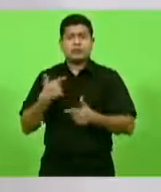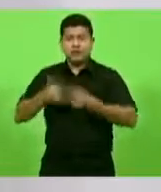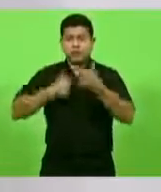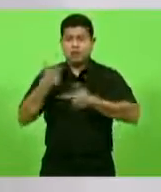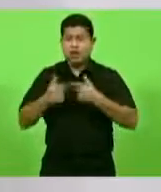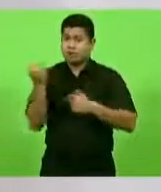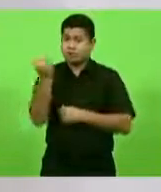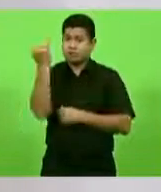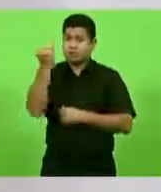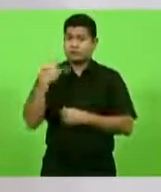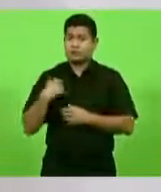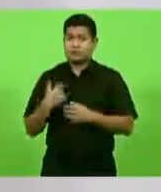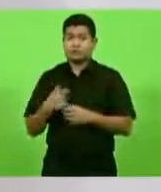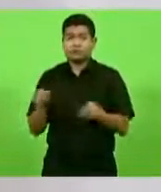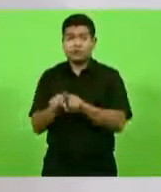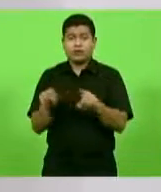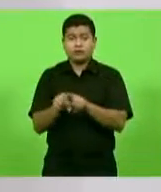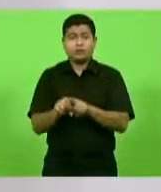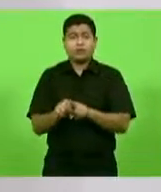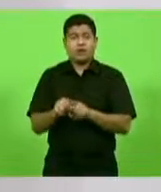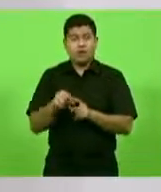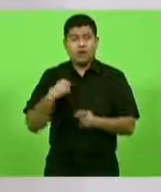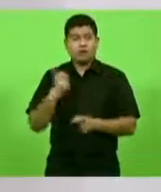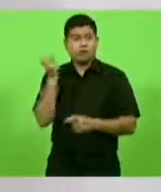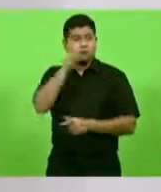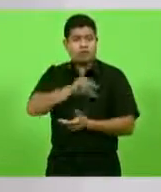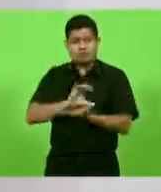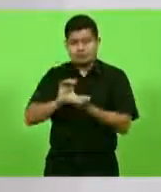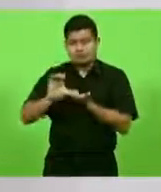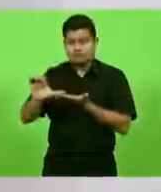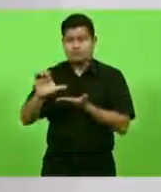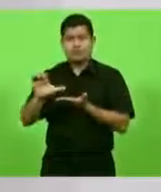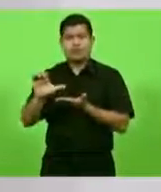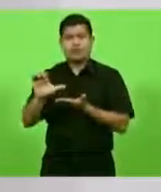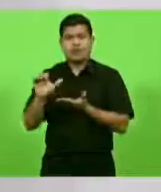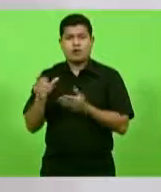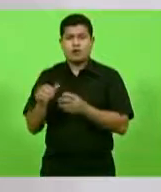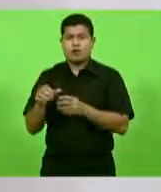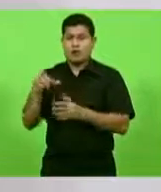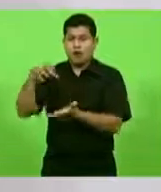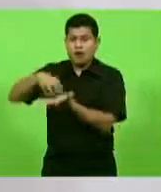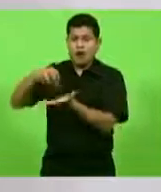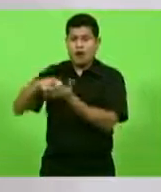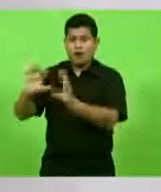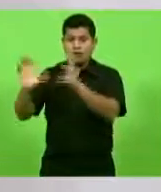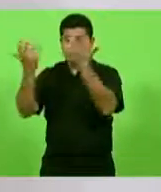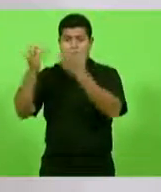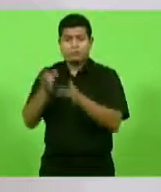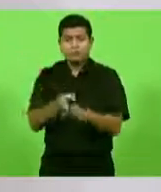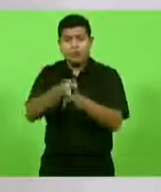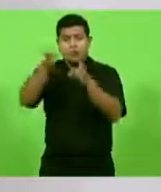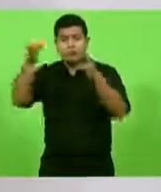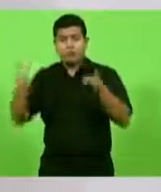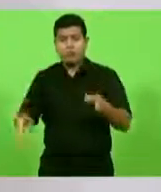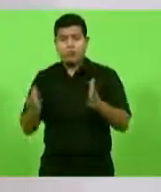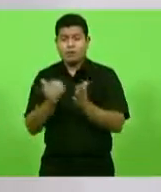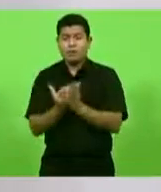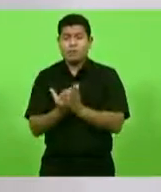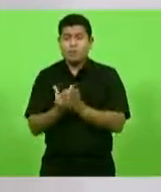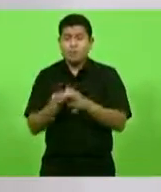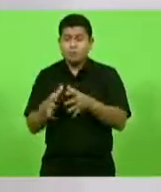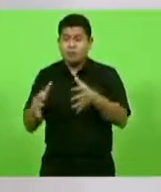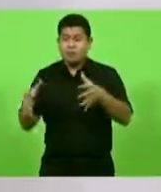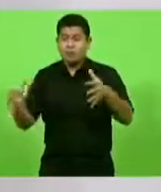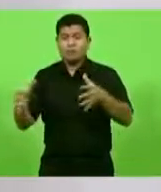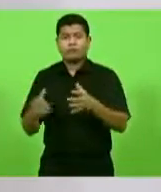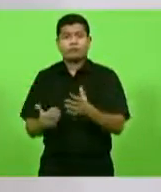um investimento no centro de eventos, com ampliação do número de leitos de